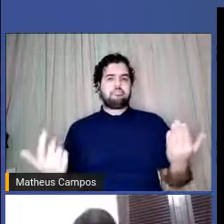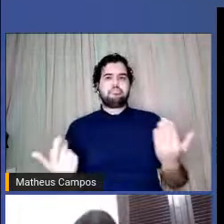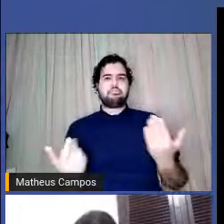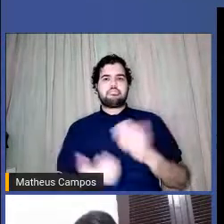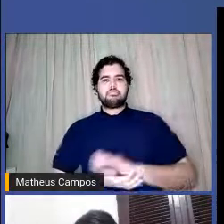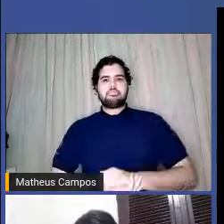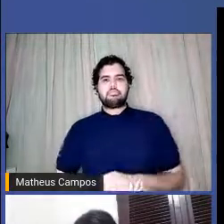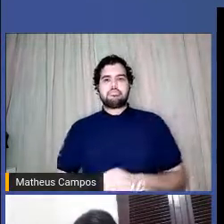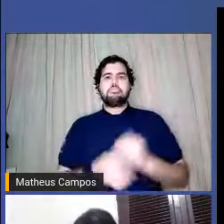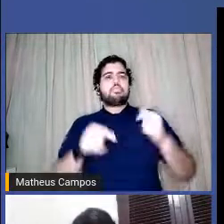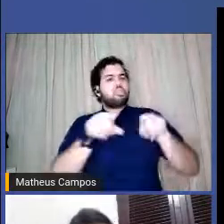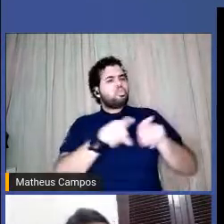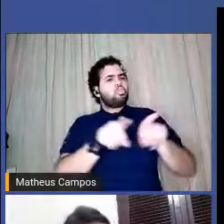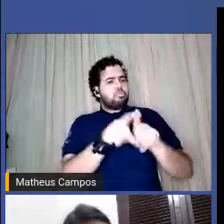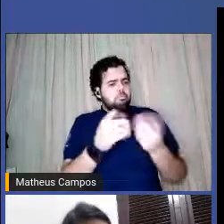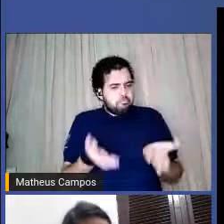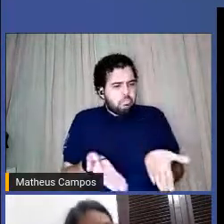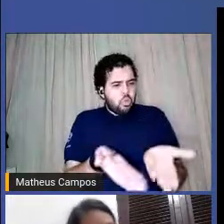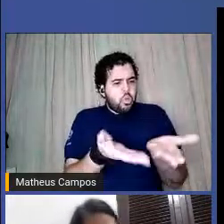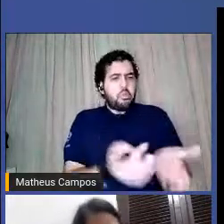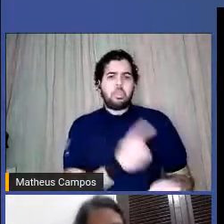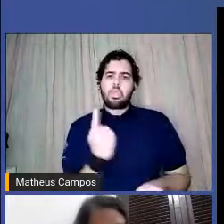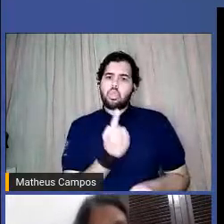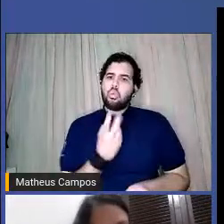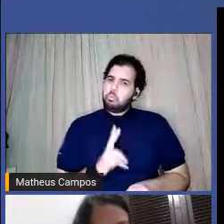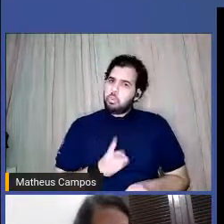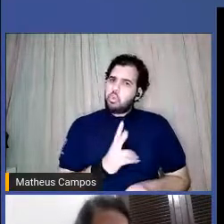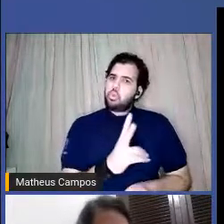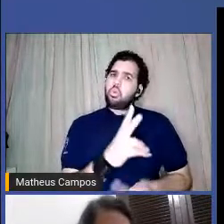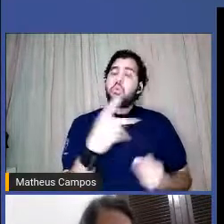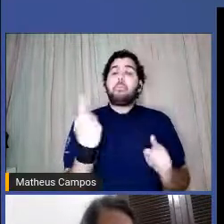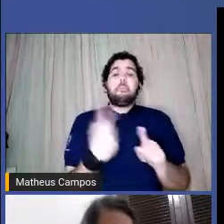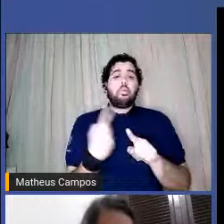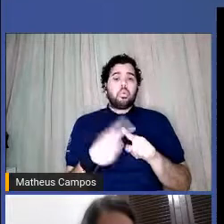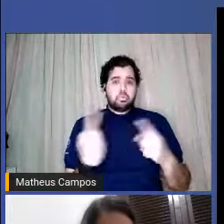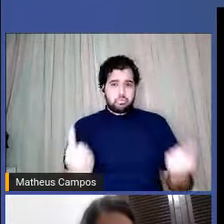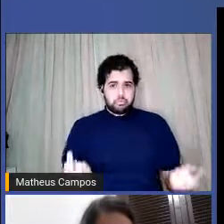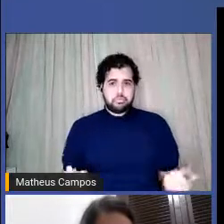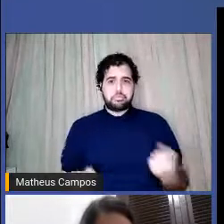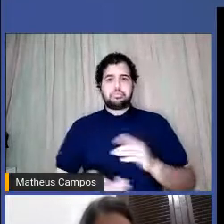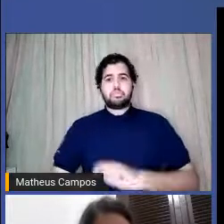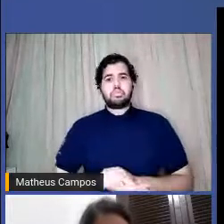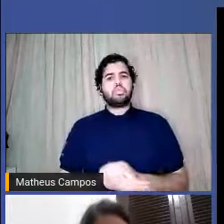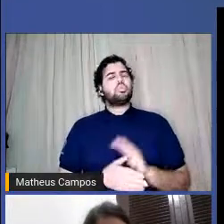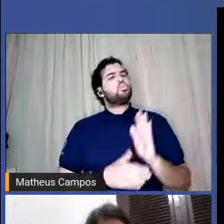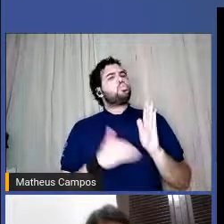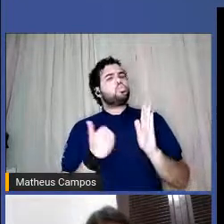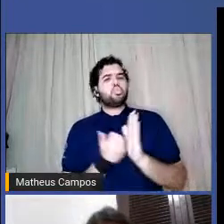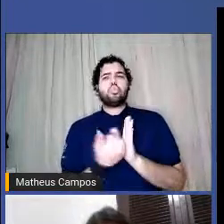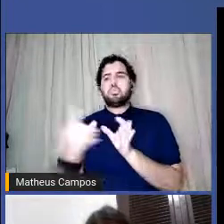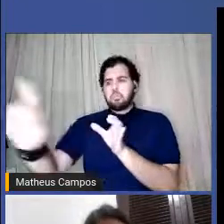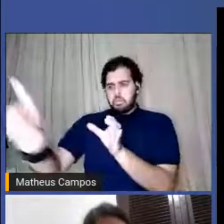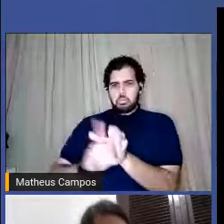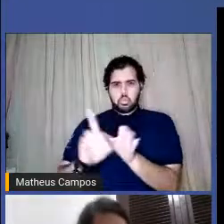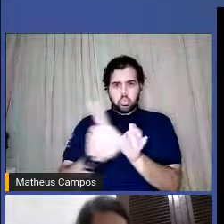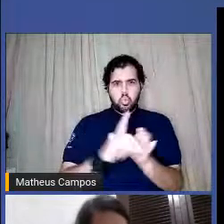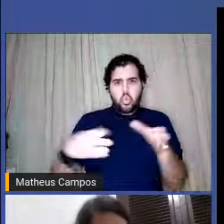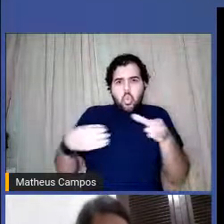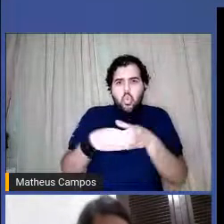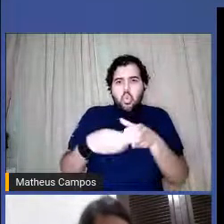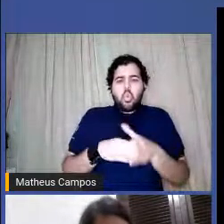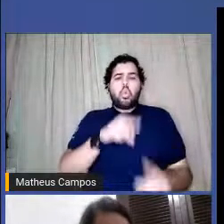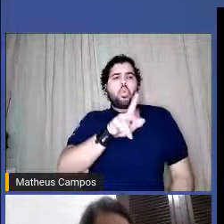e de incentivo que a gente continue, né, porque, assim, todas as integrantes da Barrosas fazem outras